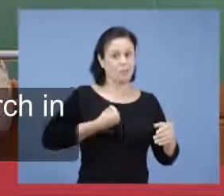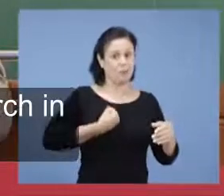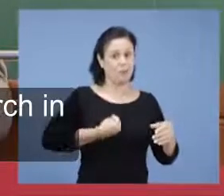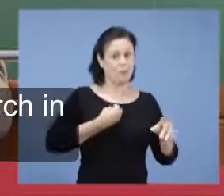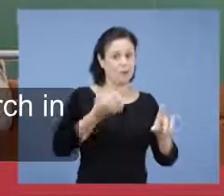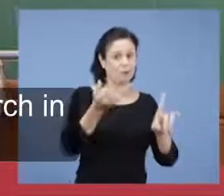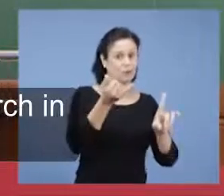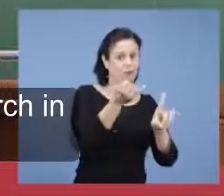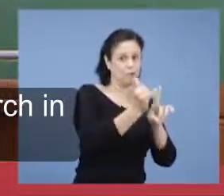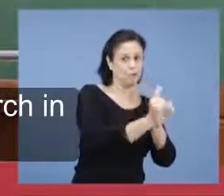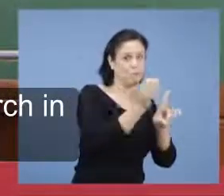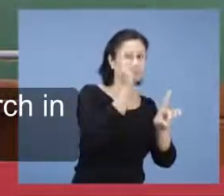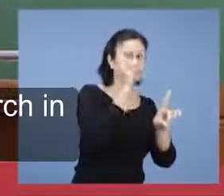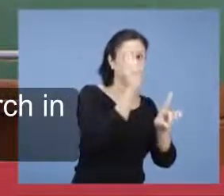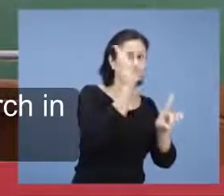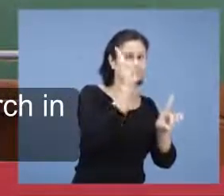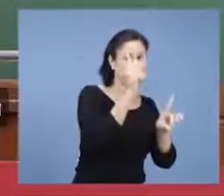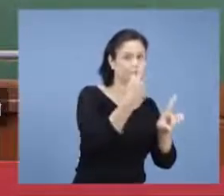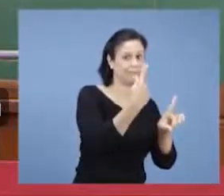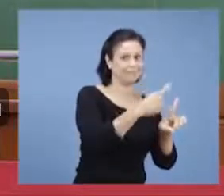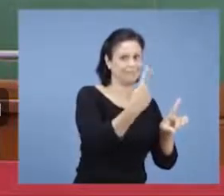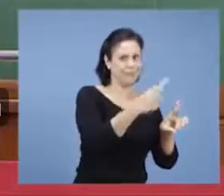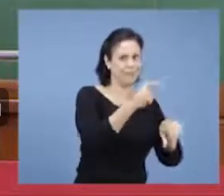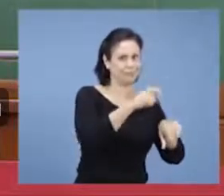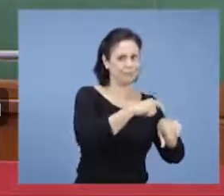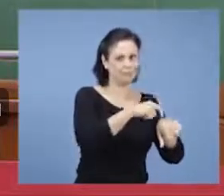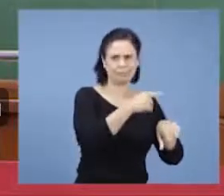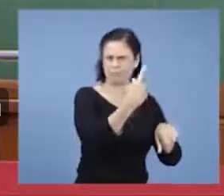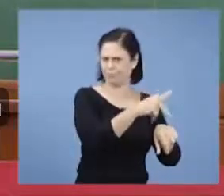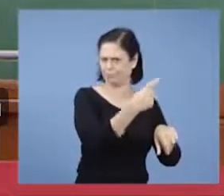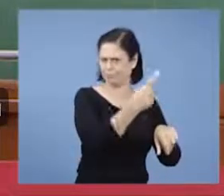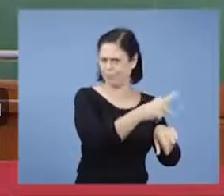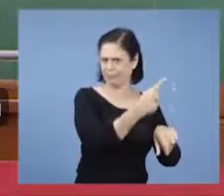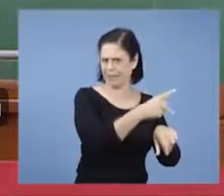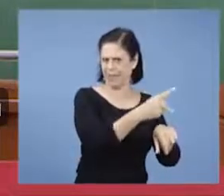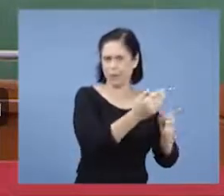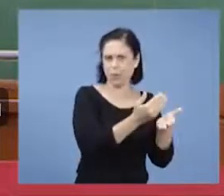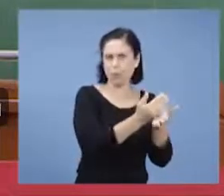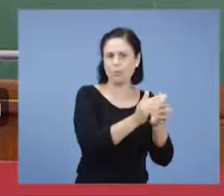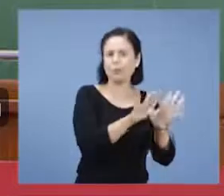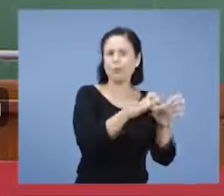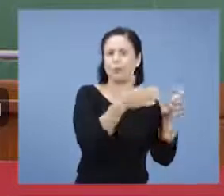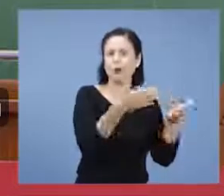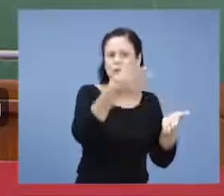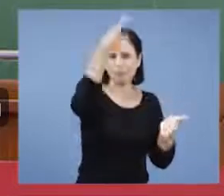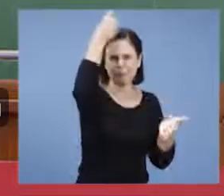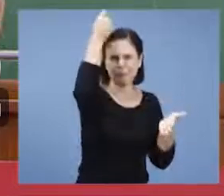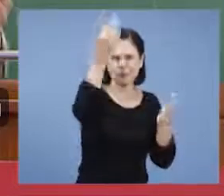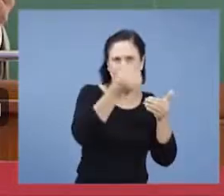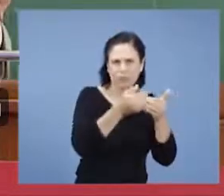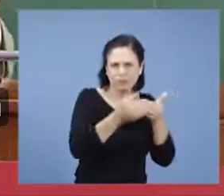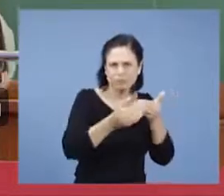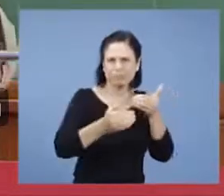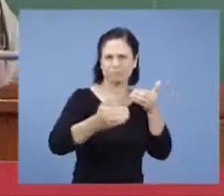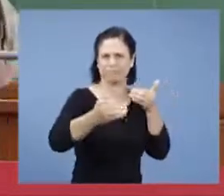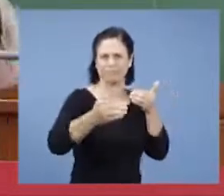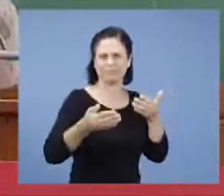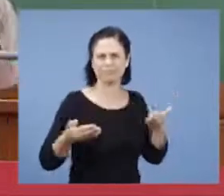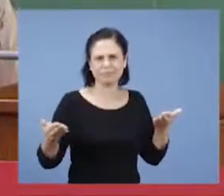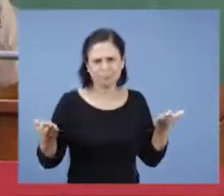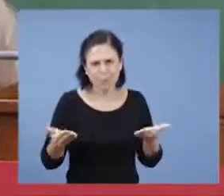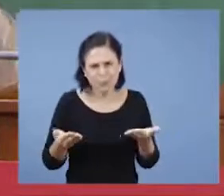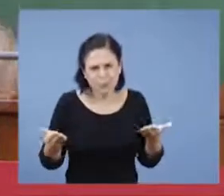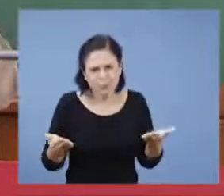profético, da igreja, no seu tempo. A partir do Pentecostes. Quando nós, hoje,